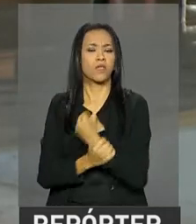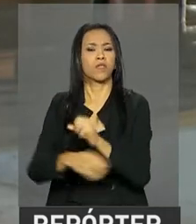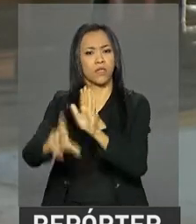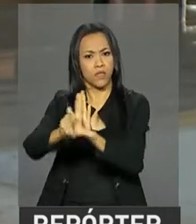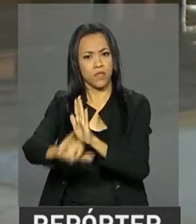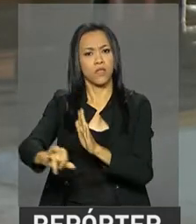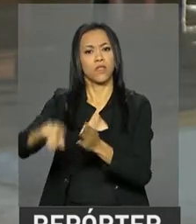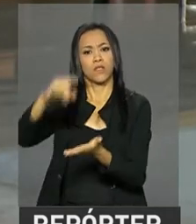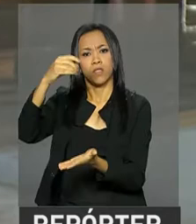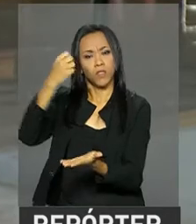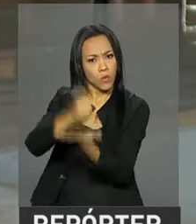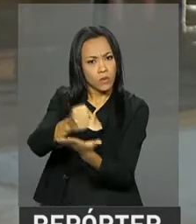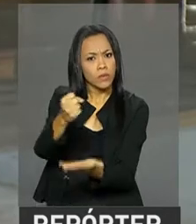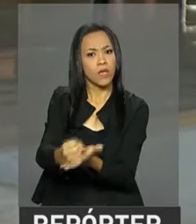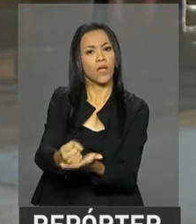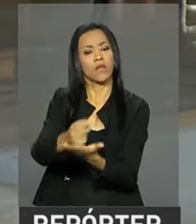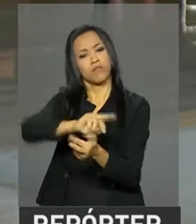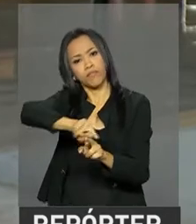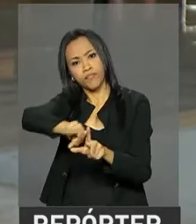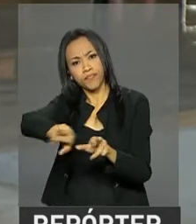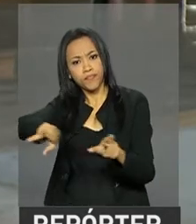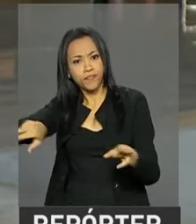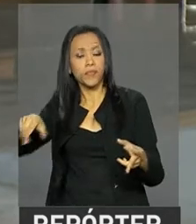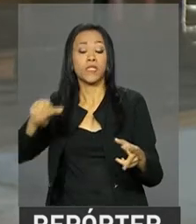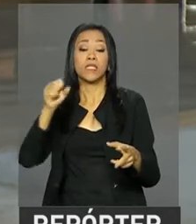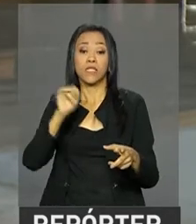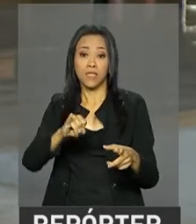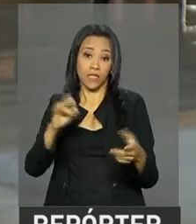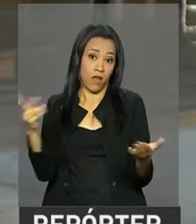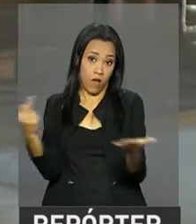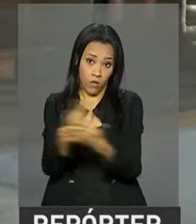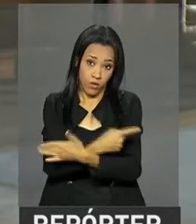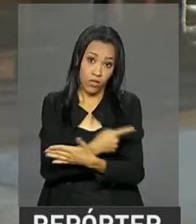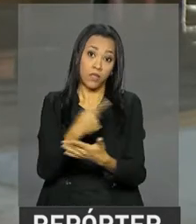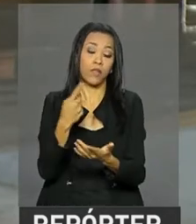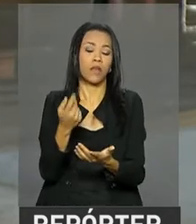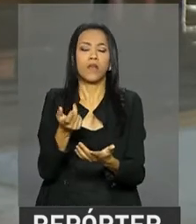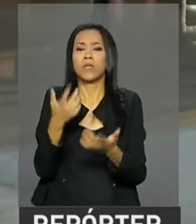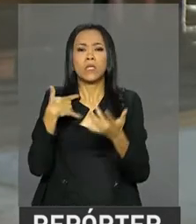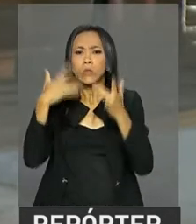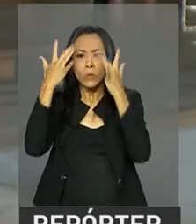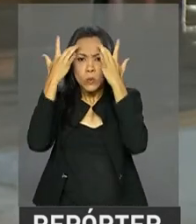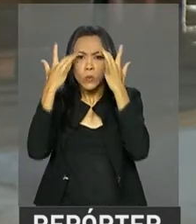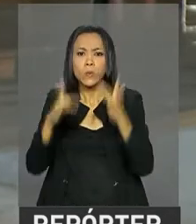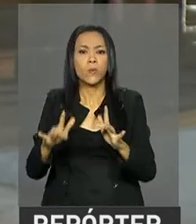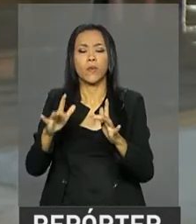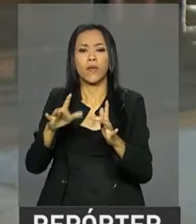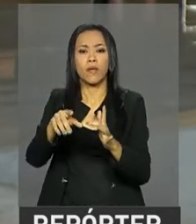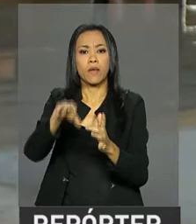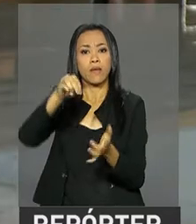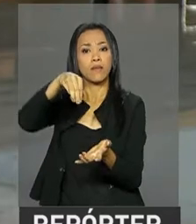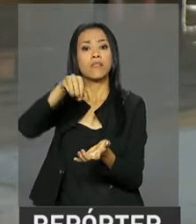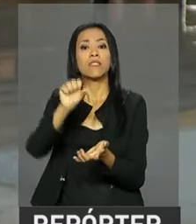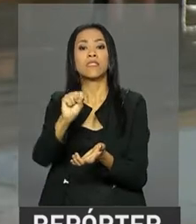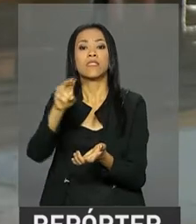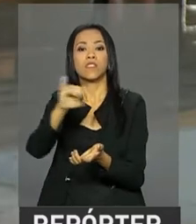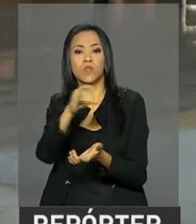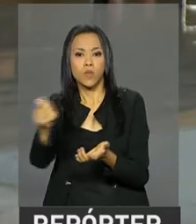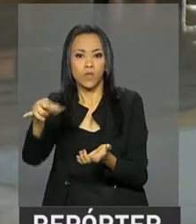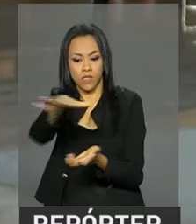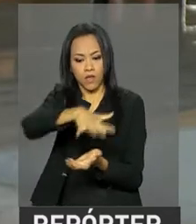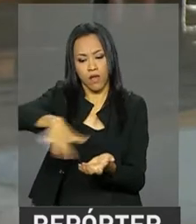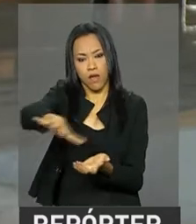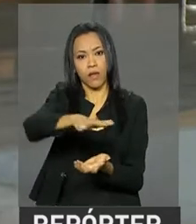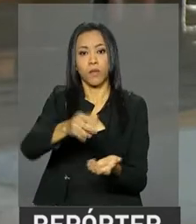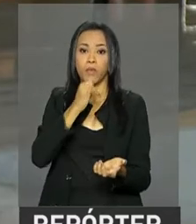penalidades por conta de infrações cometidas no Sistema Financeiro Nacional e no mercado de capitais. Com isso, agora, por exemplo,